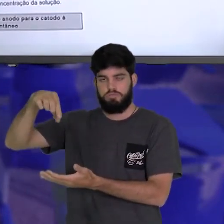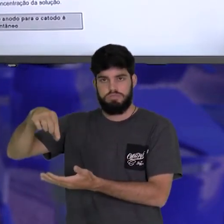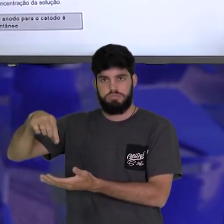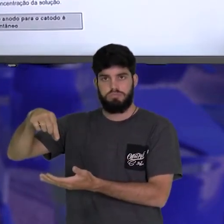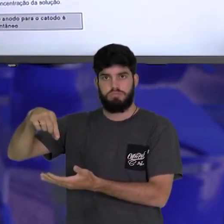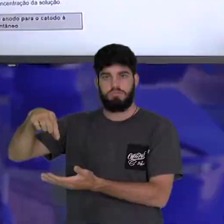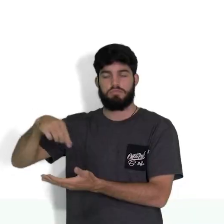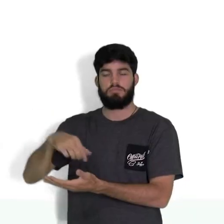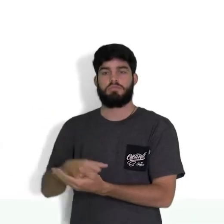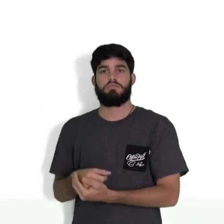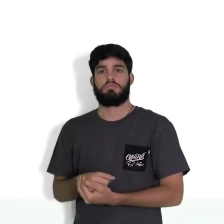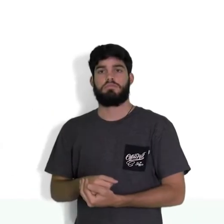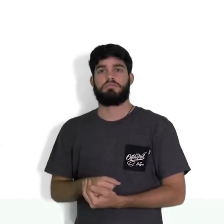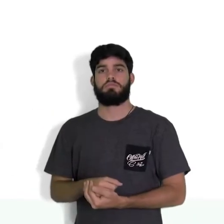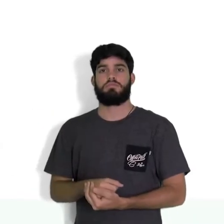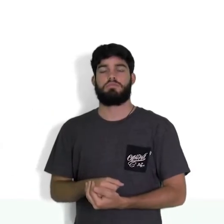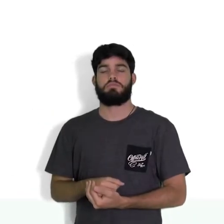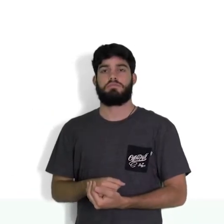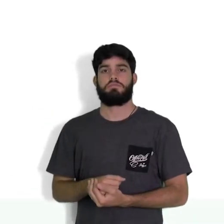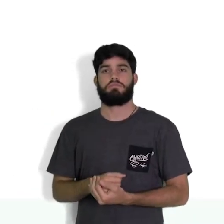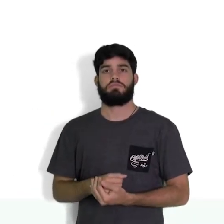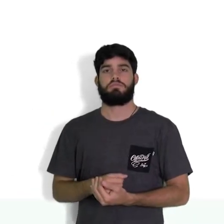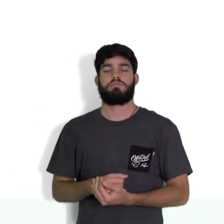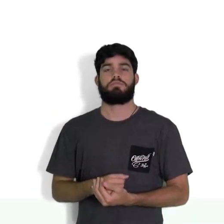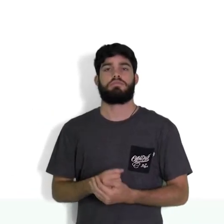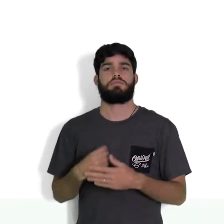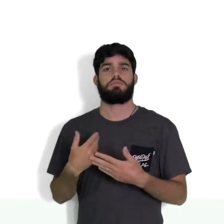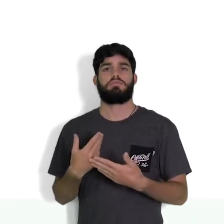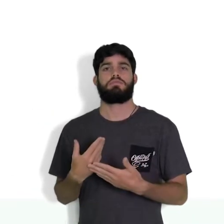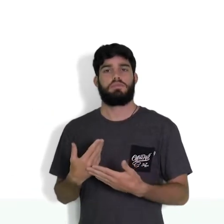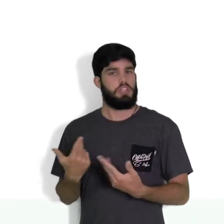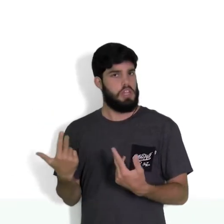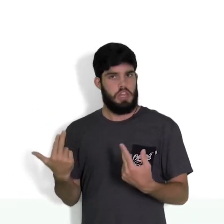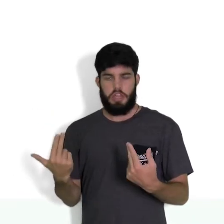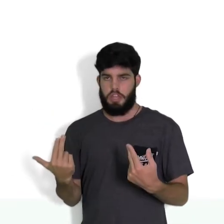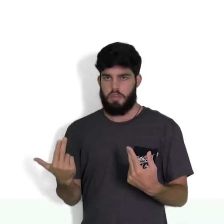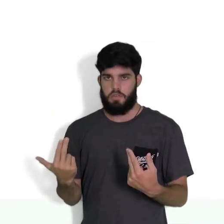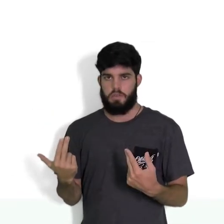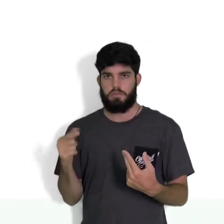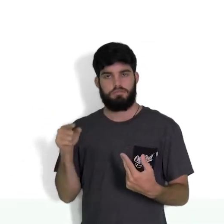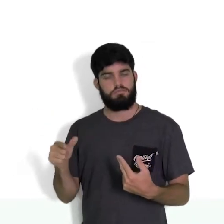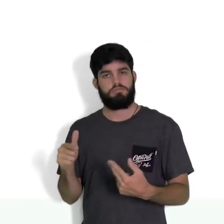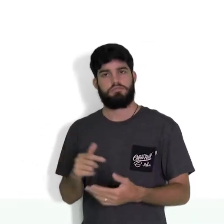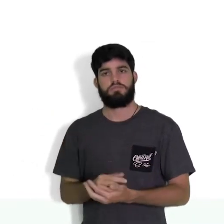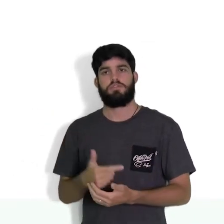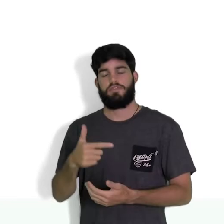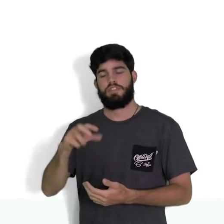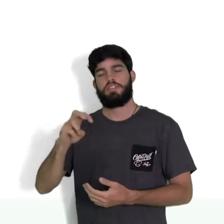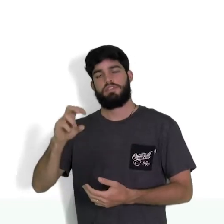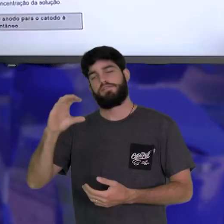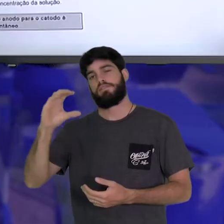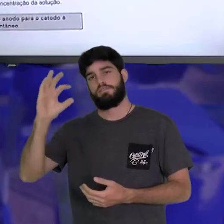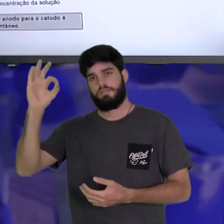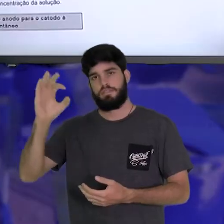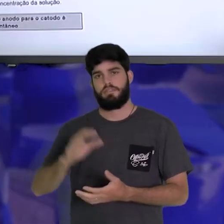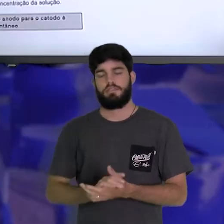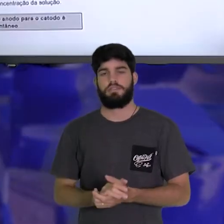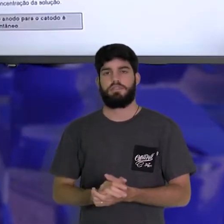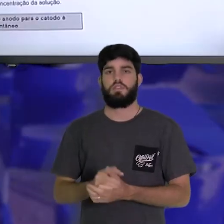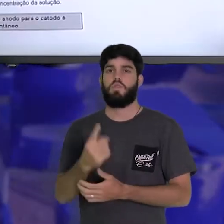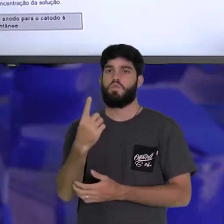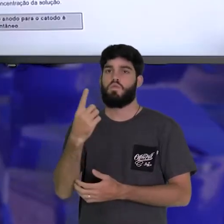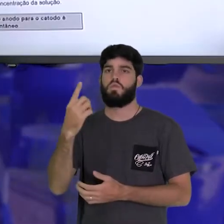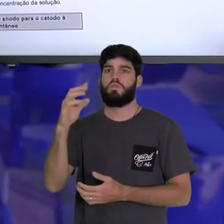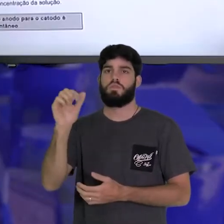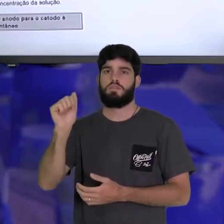Qual a concentração? Um mol por litro. Qual a temperatura? 25 graus Celsius. Qual é a pressão? Uma